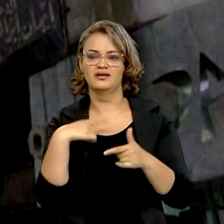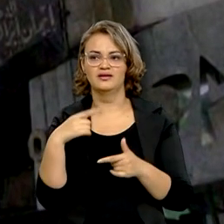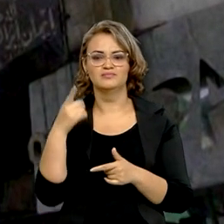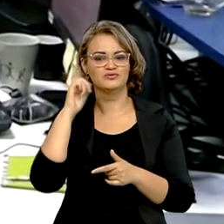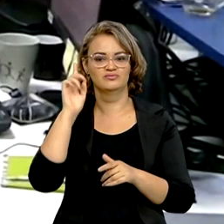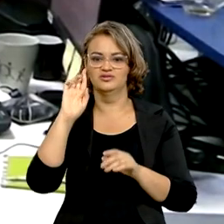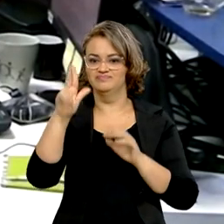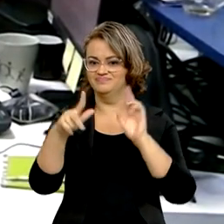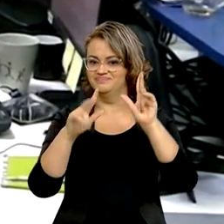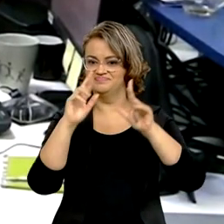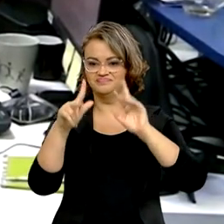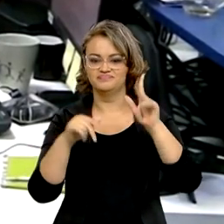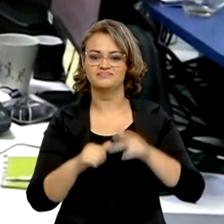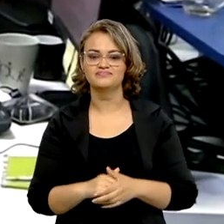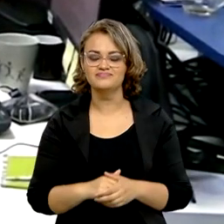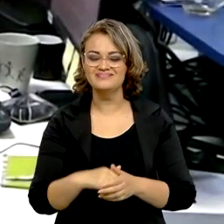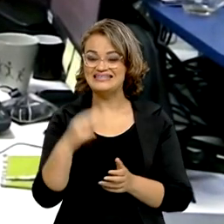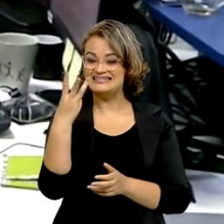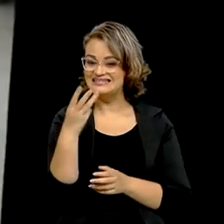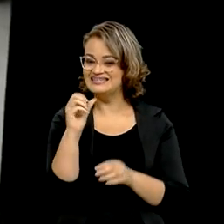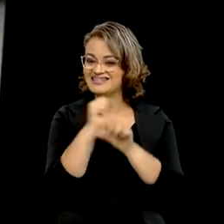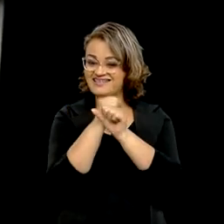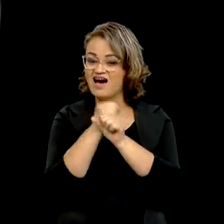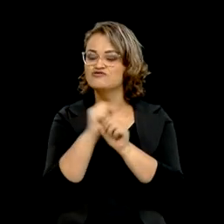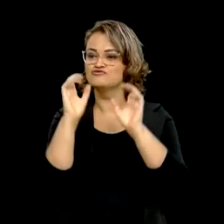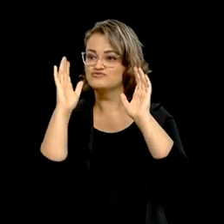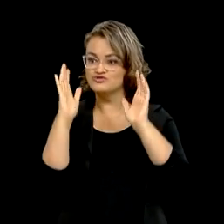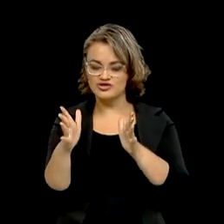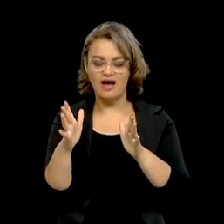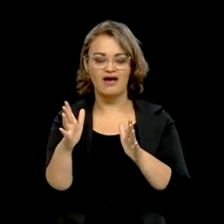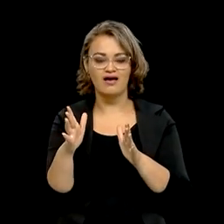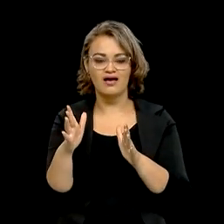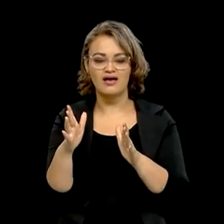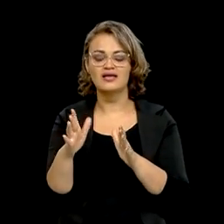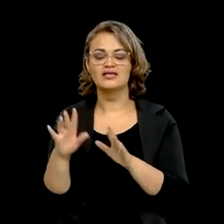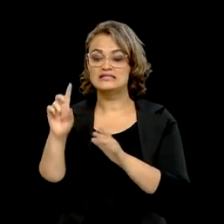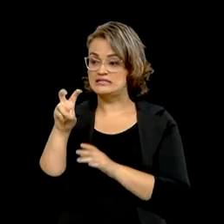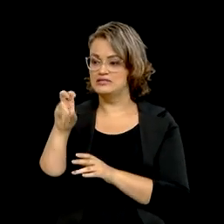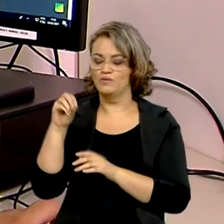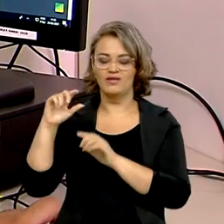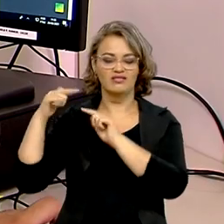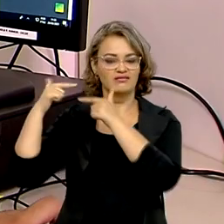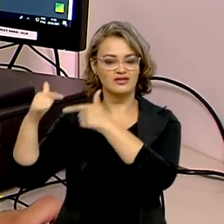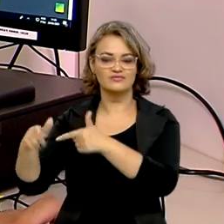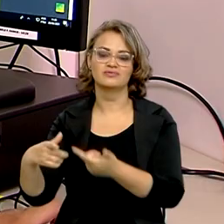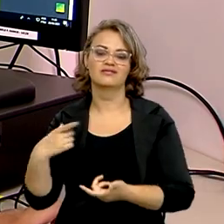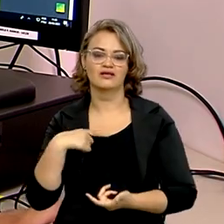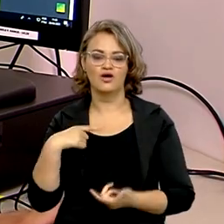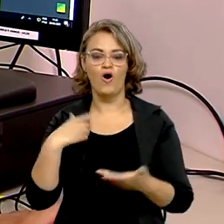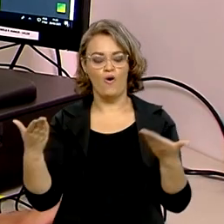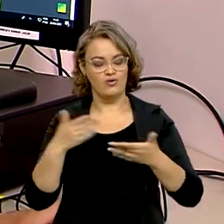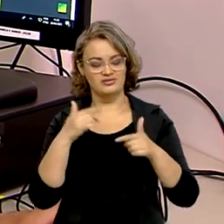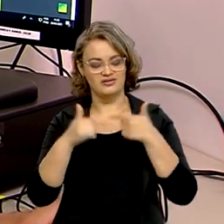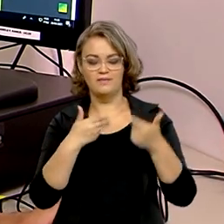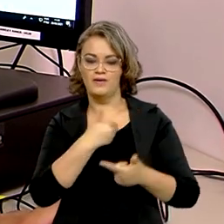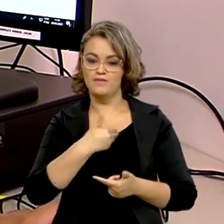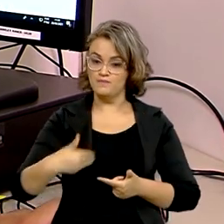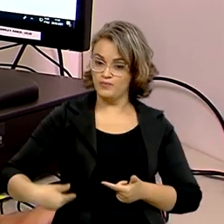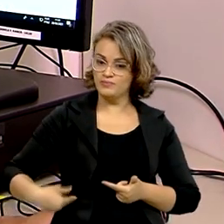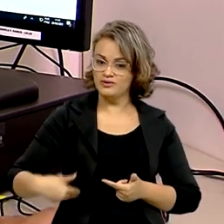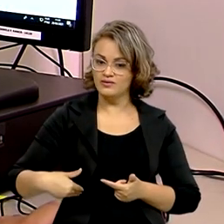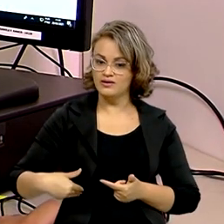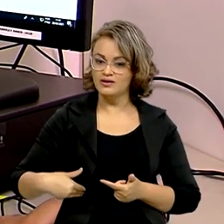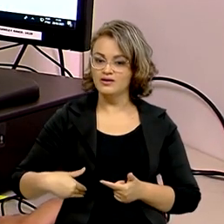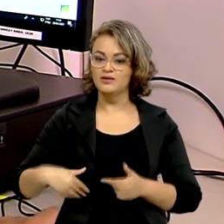diferente do outro. 30 anos de história que herdaram 50 anos de uma tradição. Hoje, agência pública, que por esse caráter